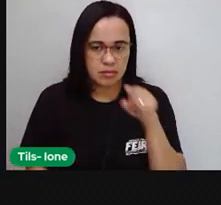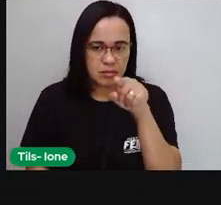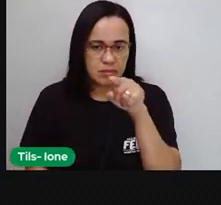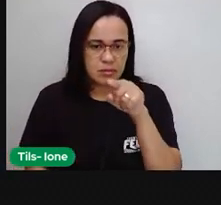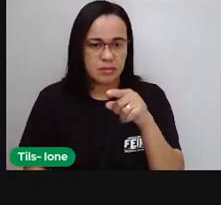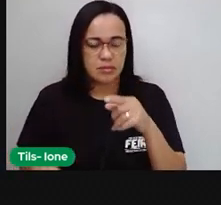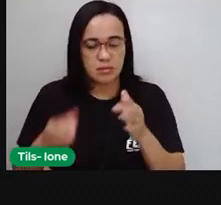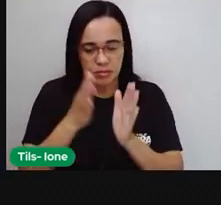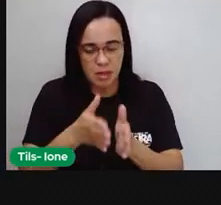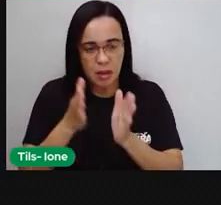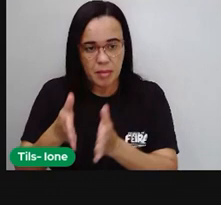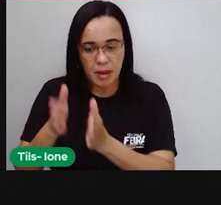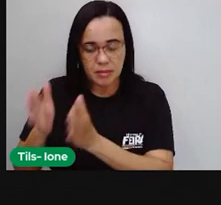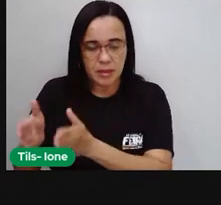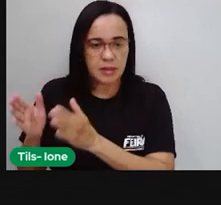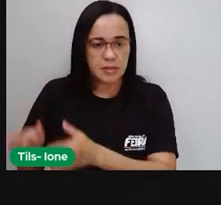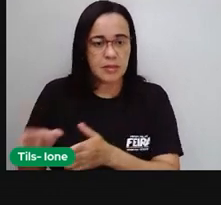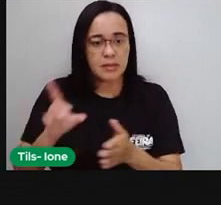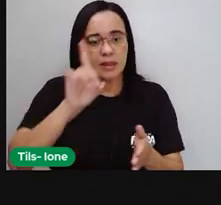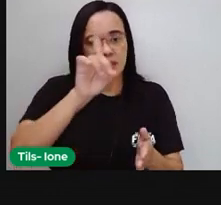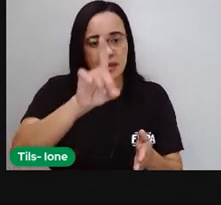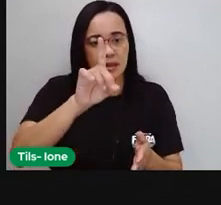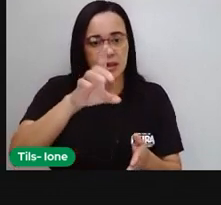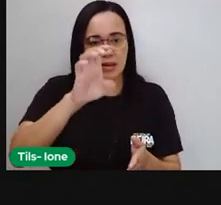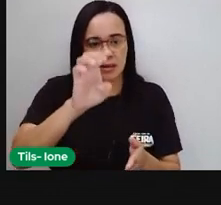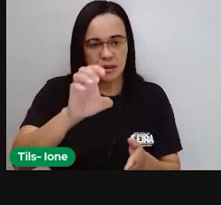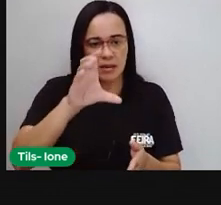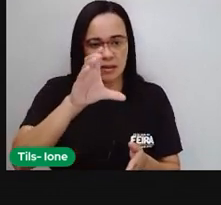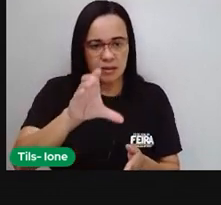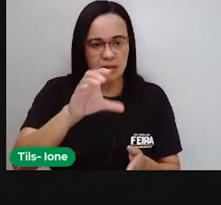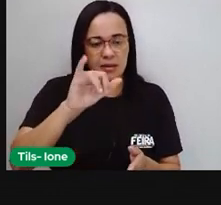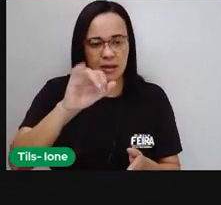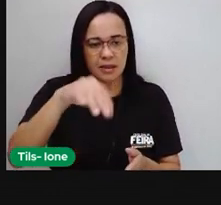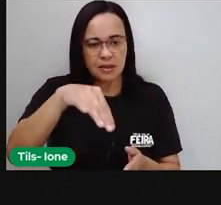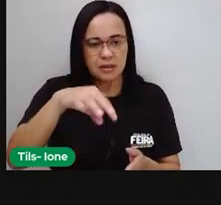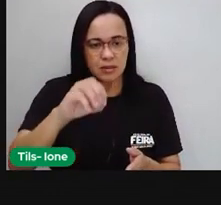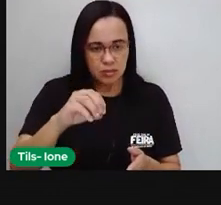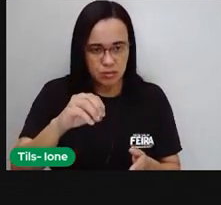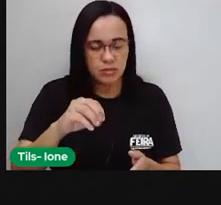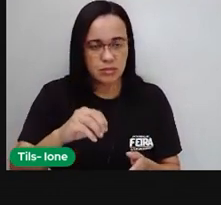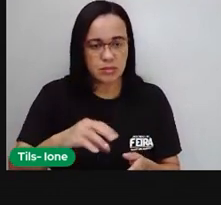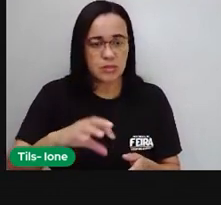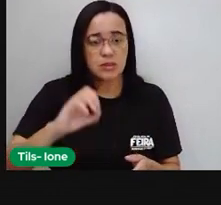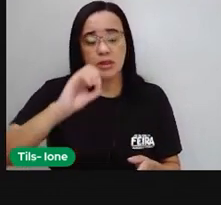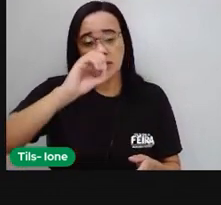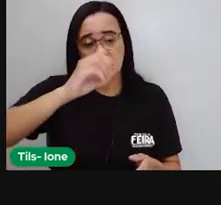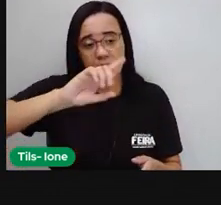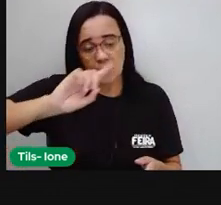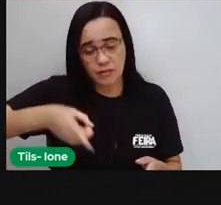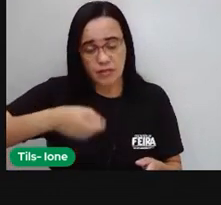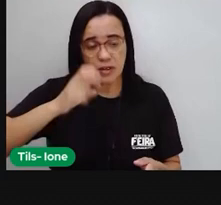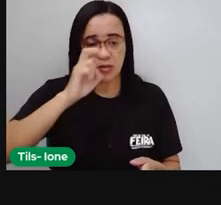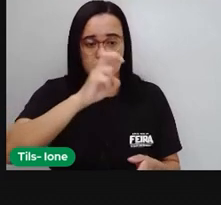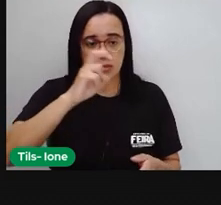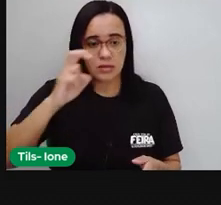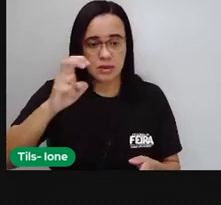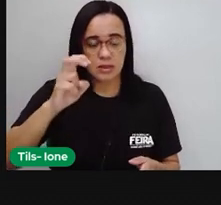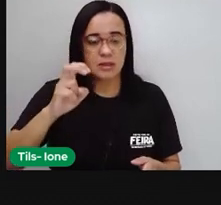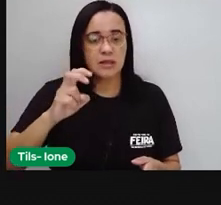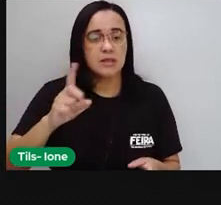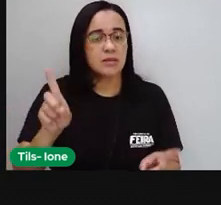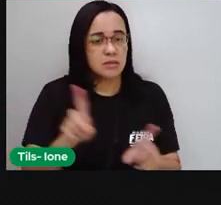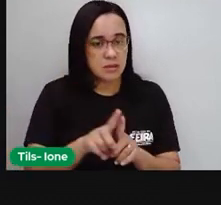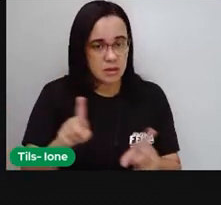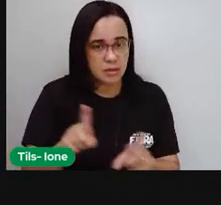Décimos. Então, por isso que a gente lê um décimo. Aqui agora, 0,55. A gente lê também só a